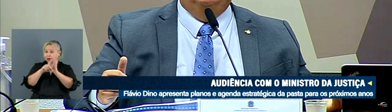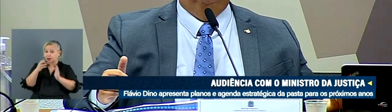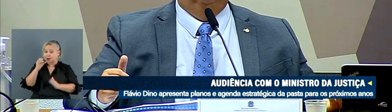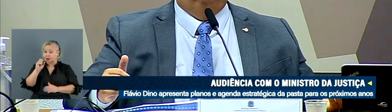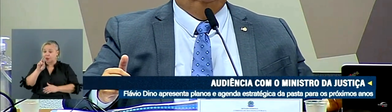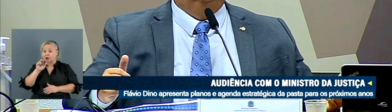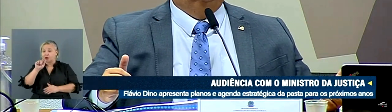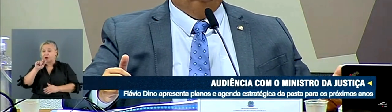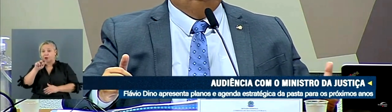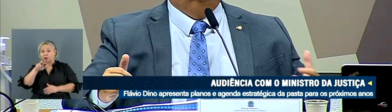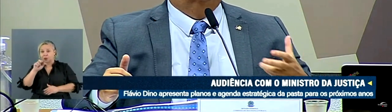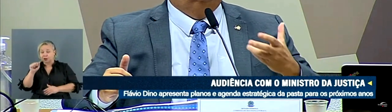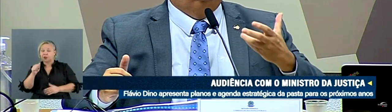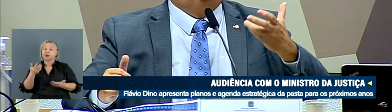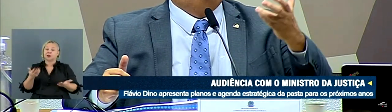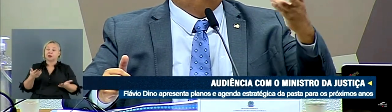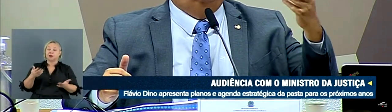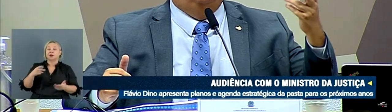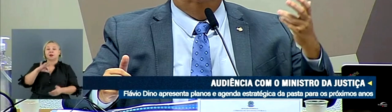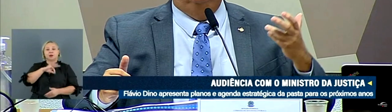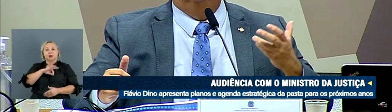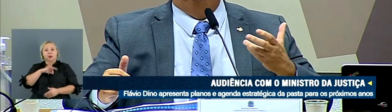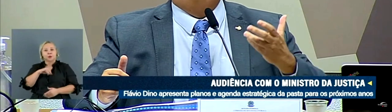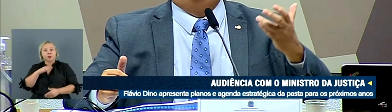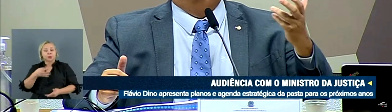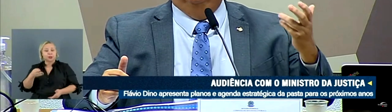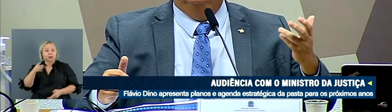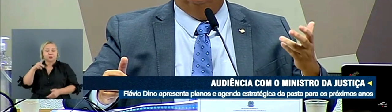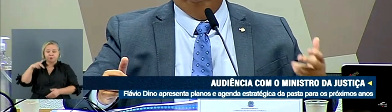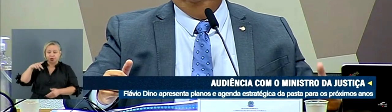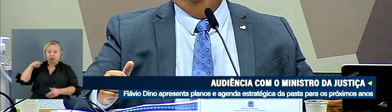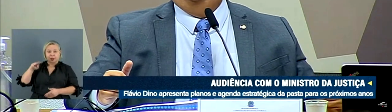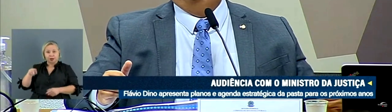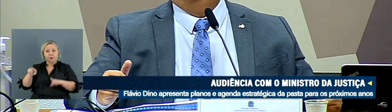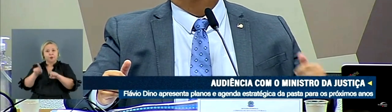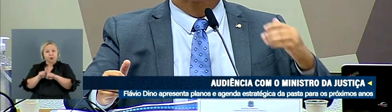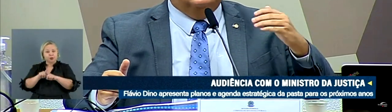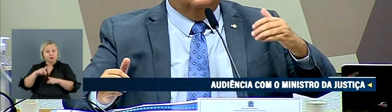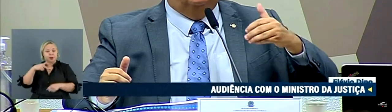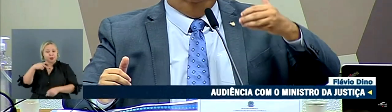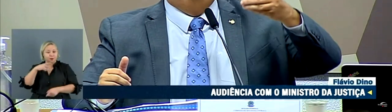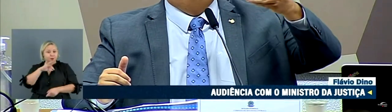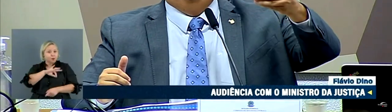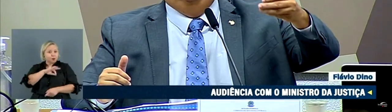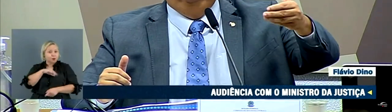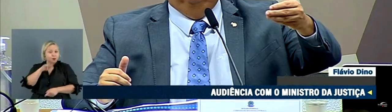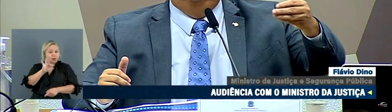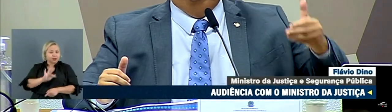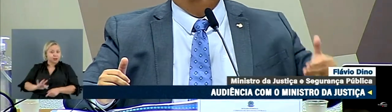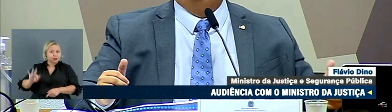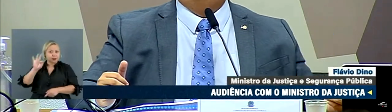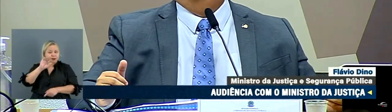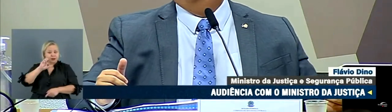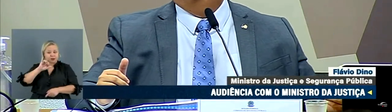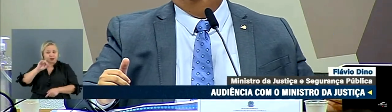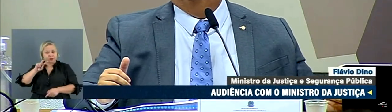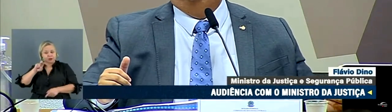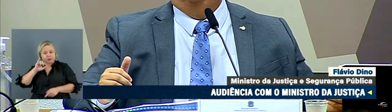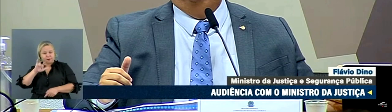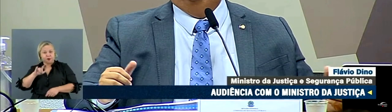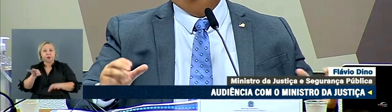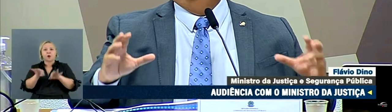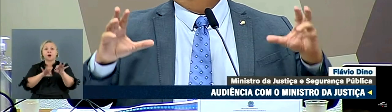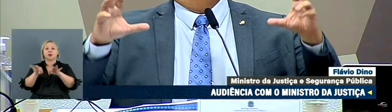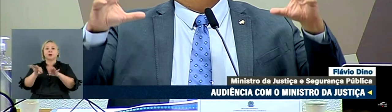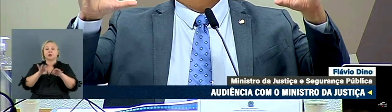Lei Orgânica da Polícia Civil. São diplomas normativos importantes para que nós possamos qualificar ainda mais o Sistema de Segurança